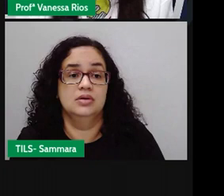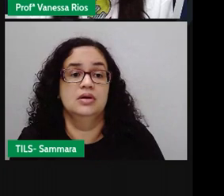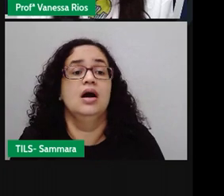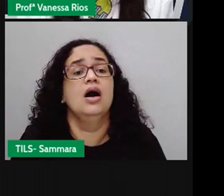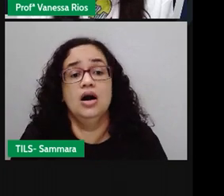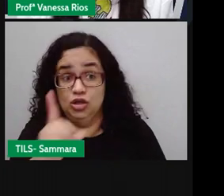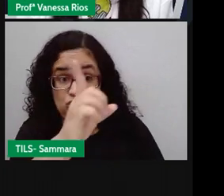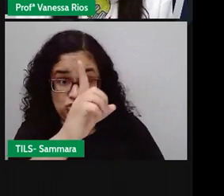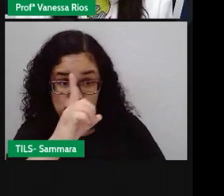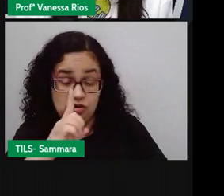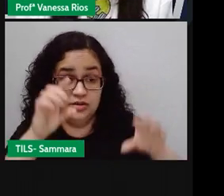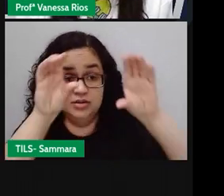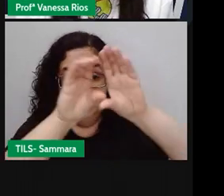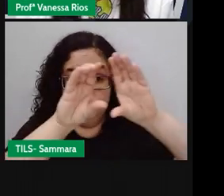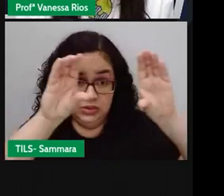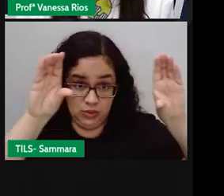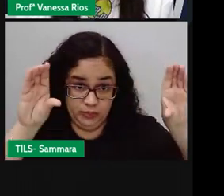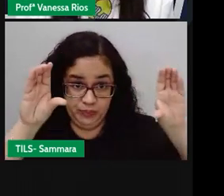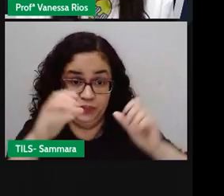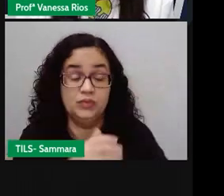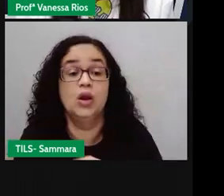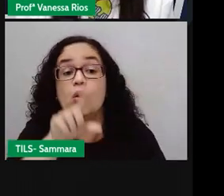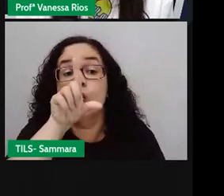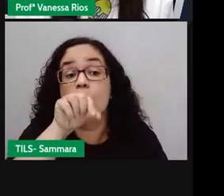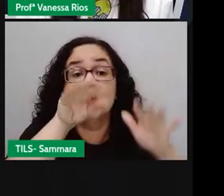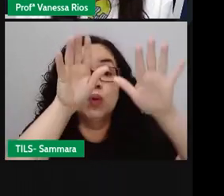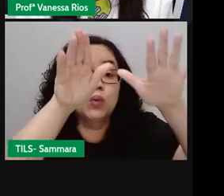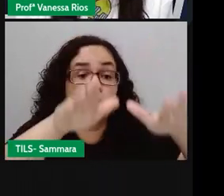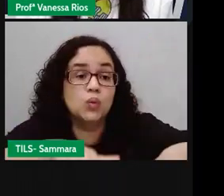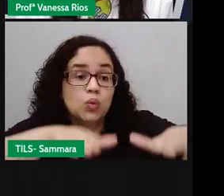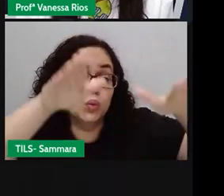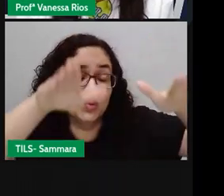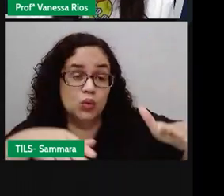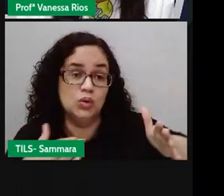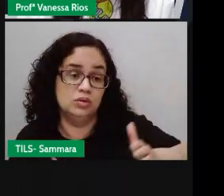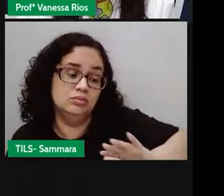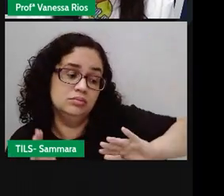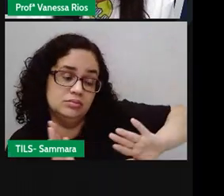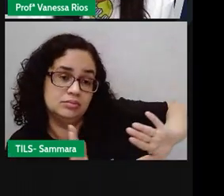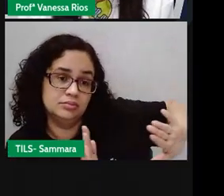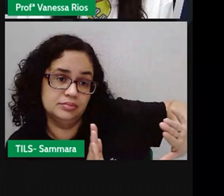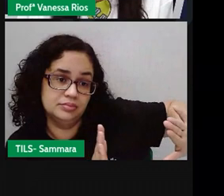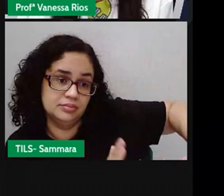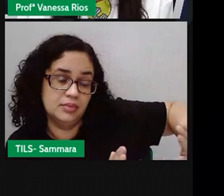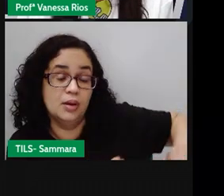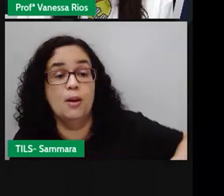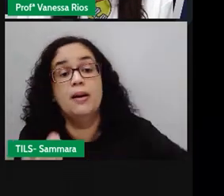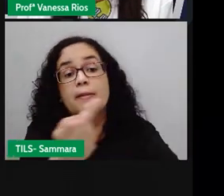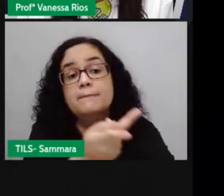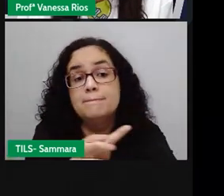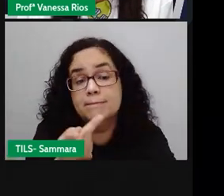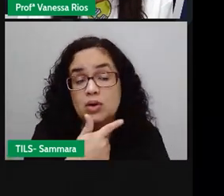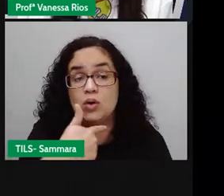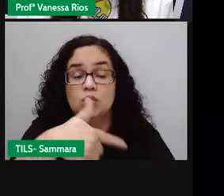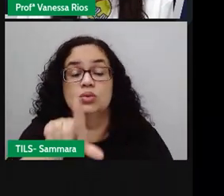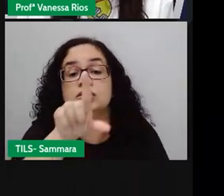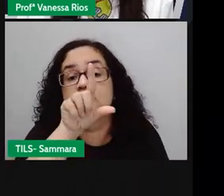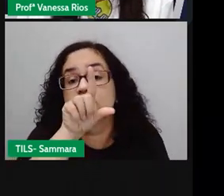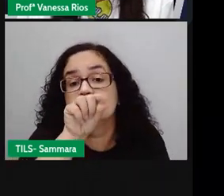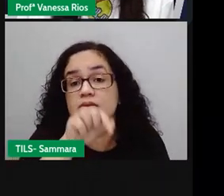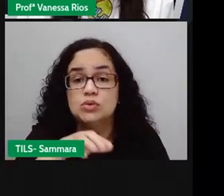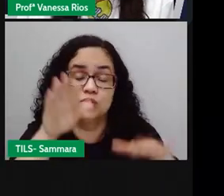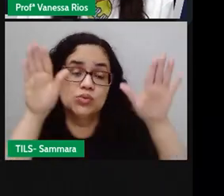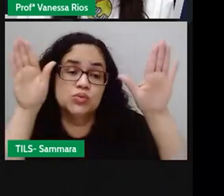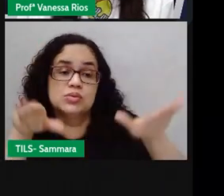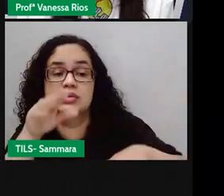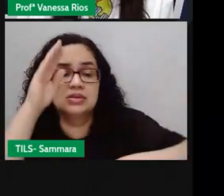Ao chegar ao céu, Urubu deixou sua viola num canto e foi procurar as outras aves. O